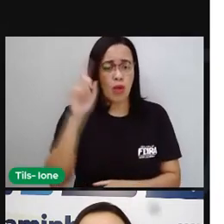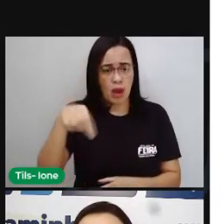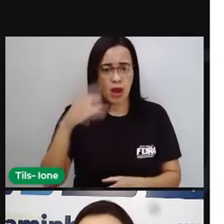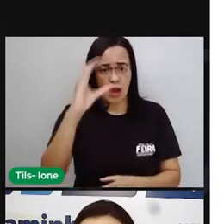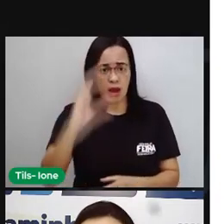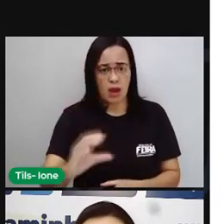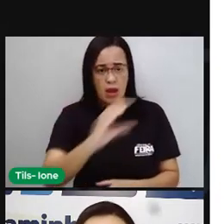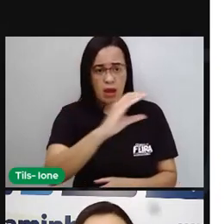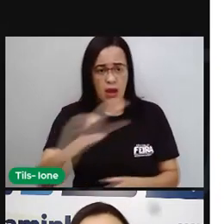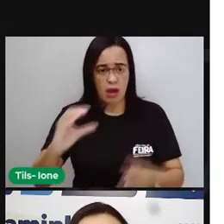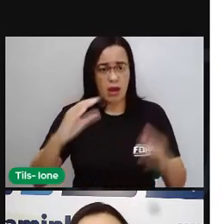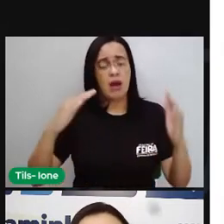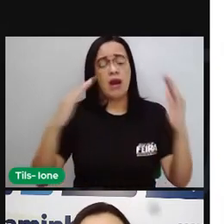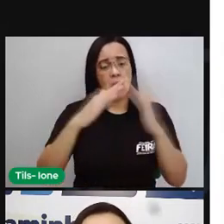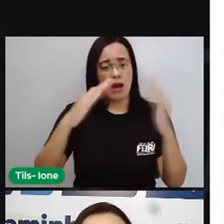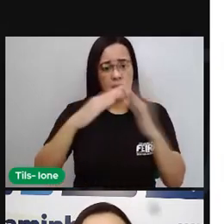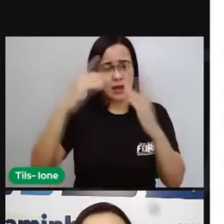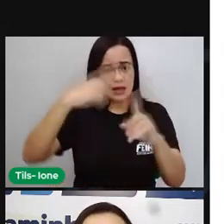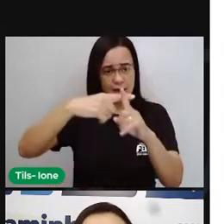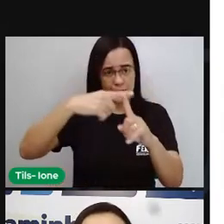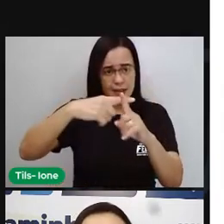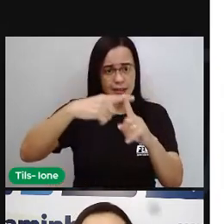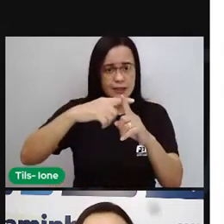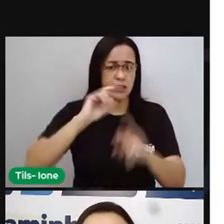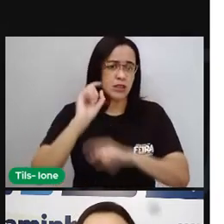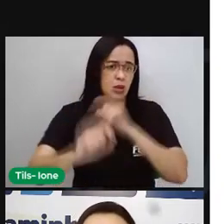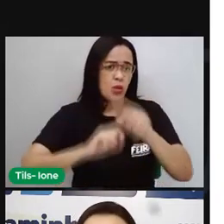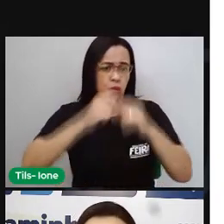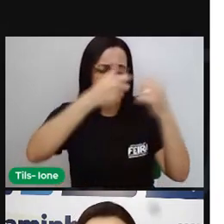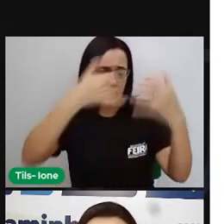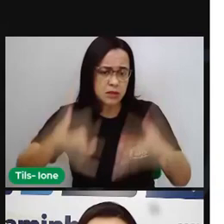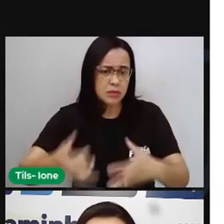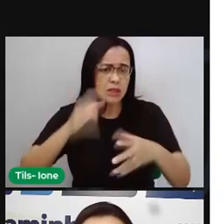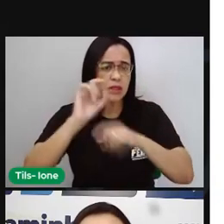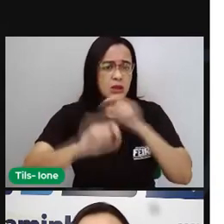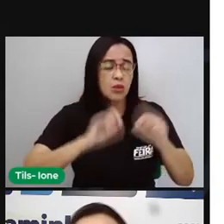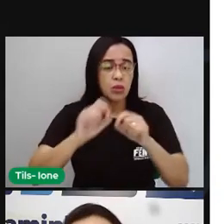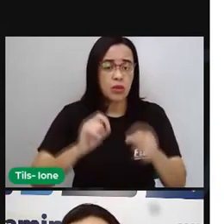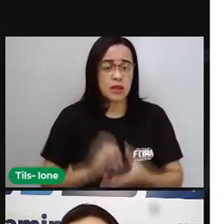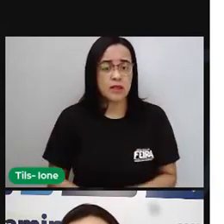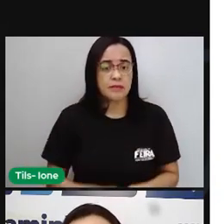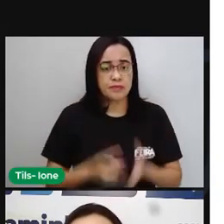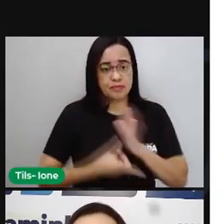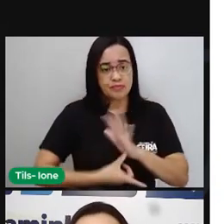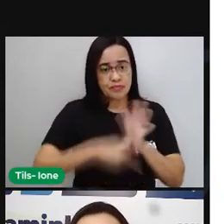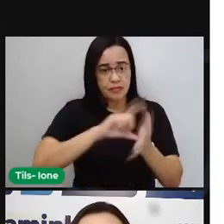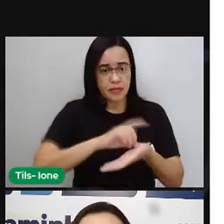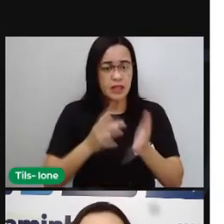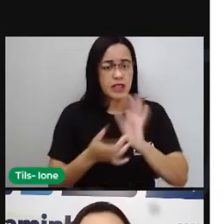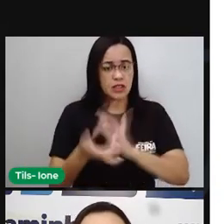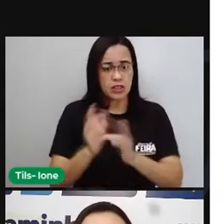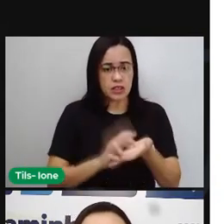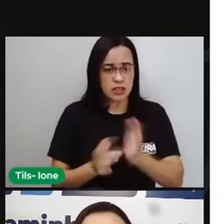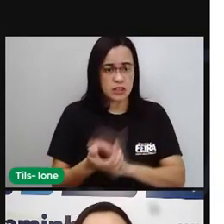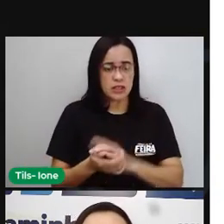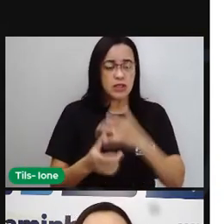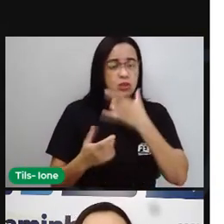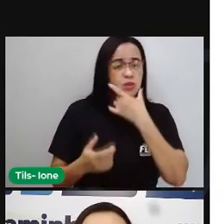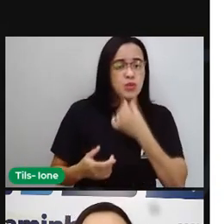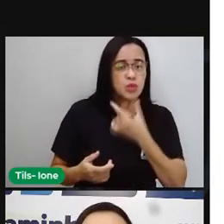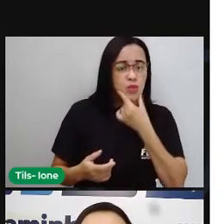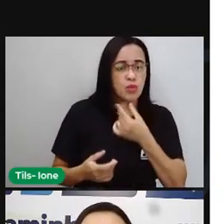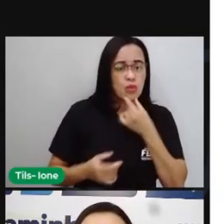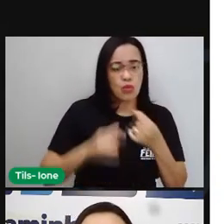conta aí a tradição católica que no século antes de Cristo, Ana e seu marido Joaquim